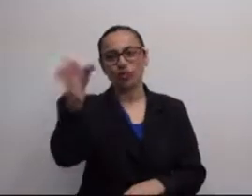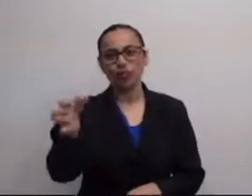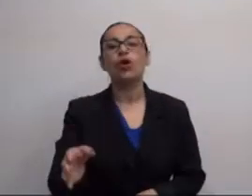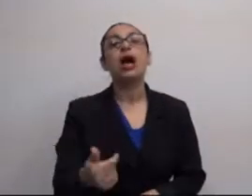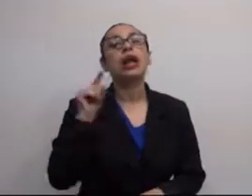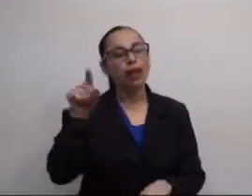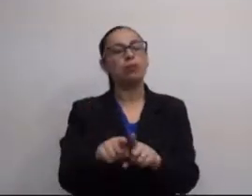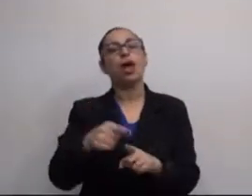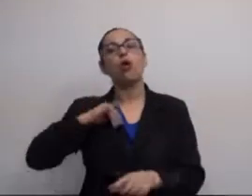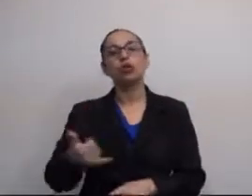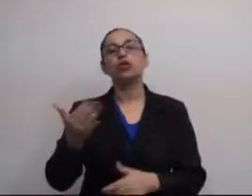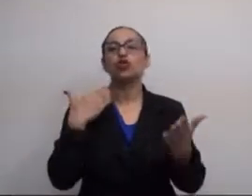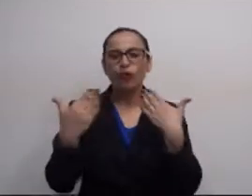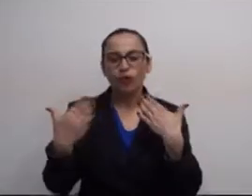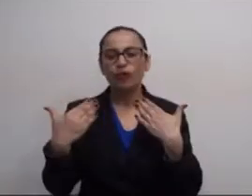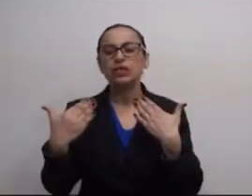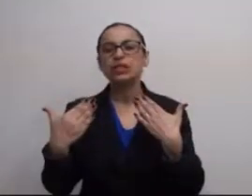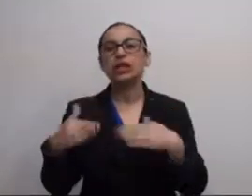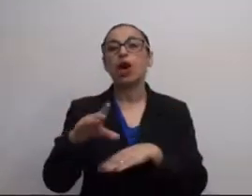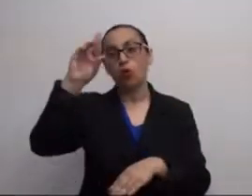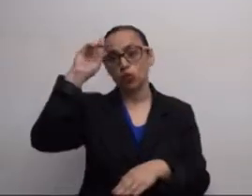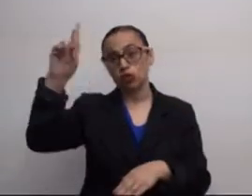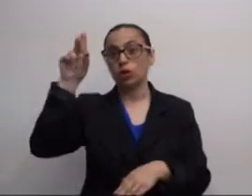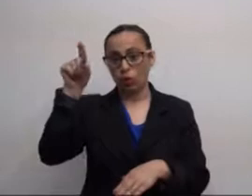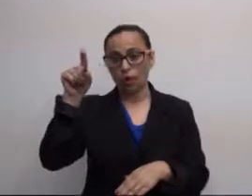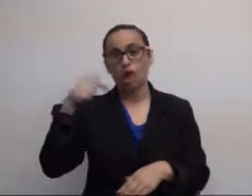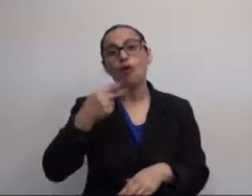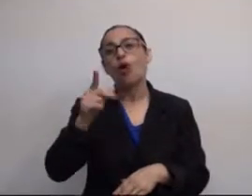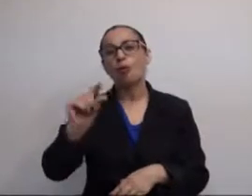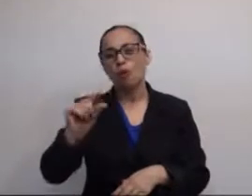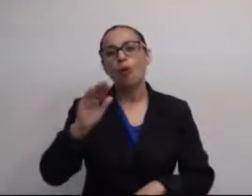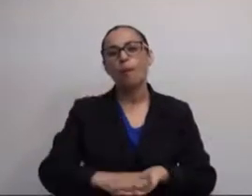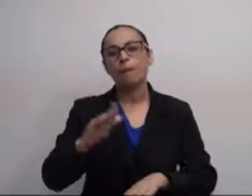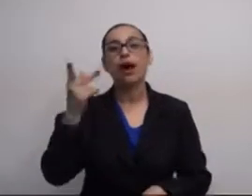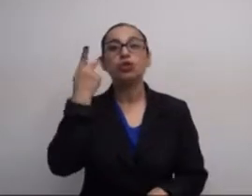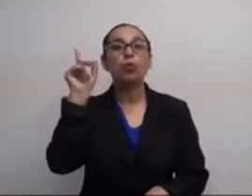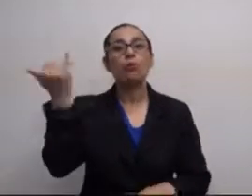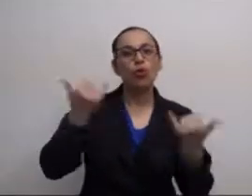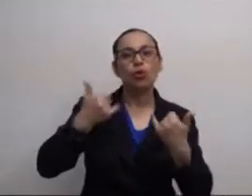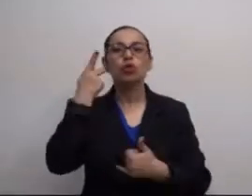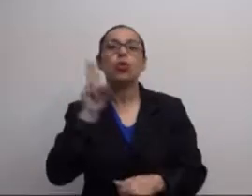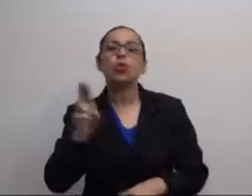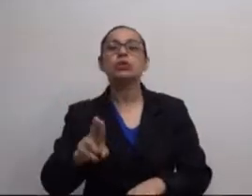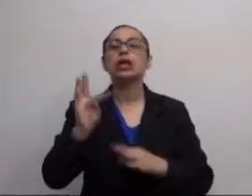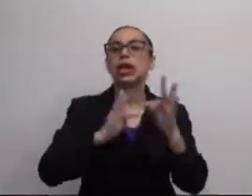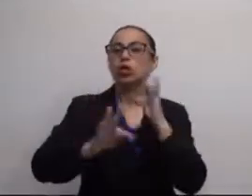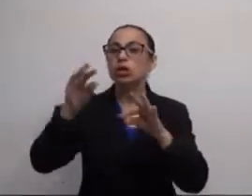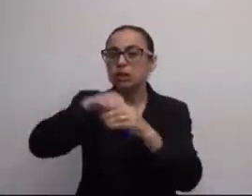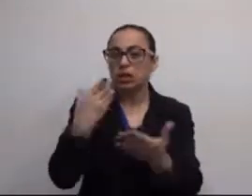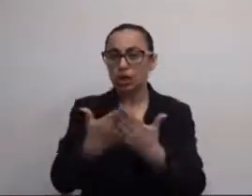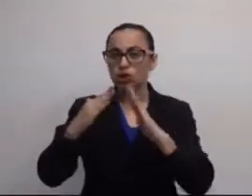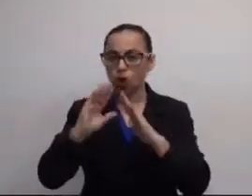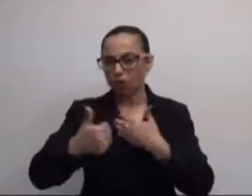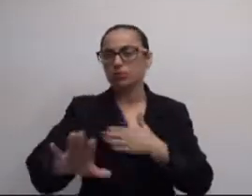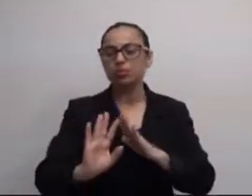Então, o MOU funciona nessa escola em eu estive. Lá também tive a oportunidade de conversar com o diretor. E eu vou falar um pouquinho